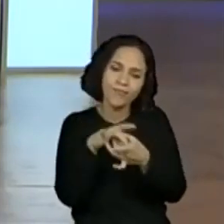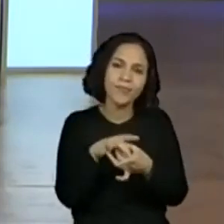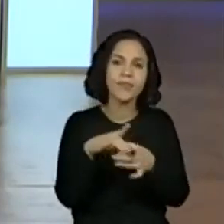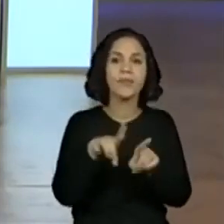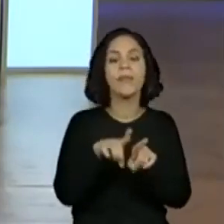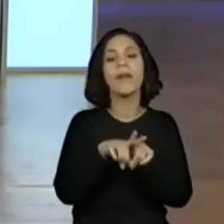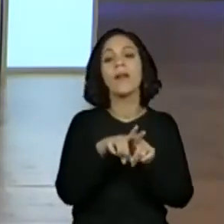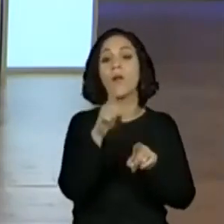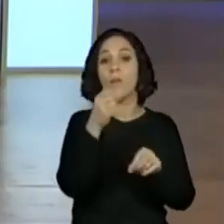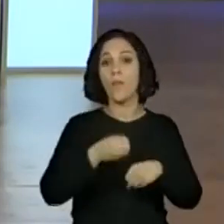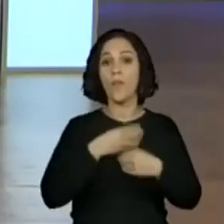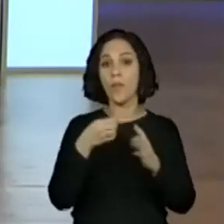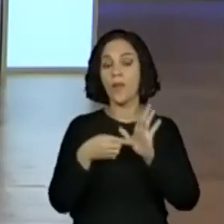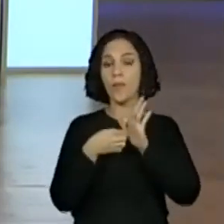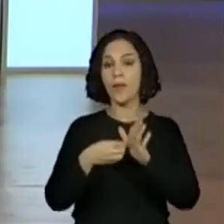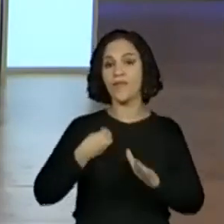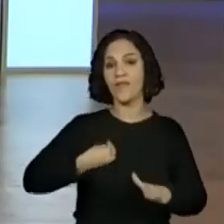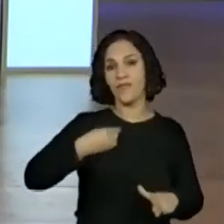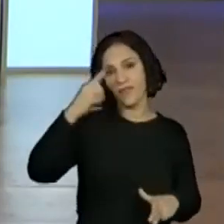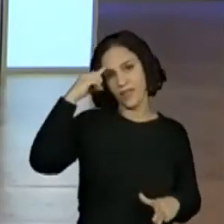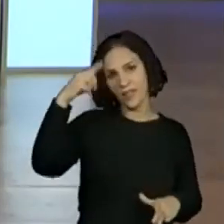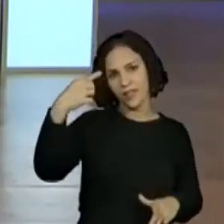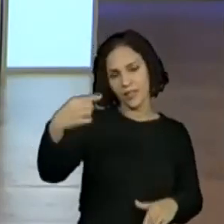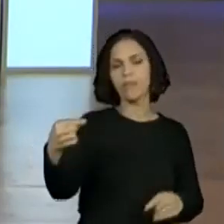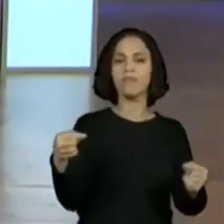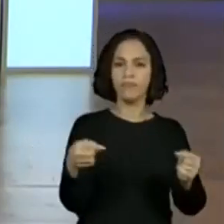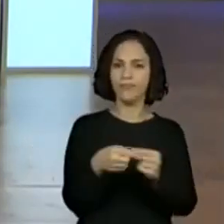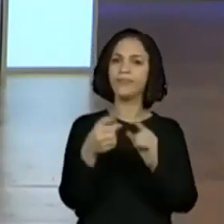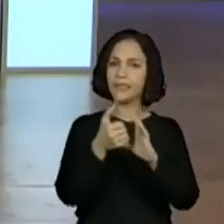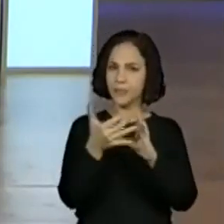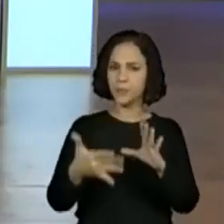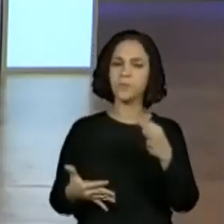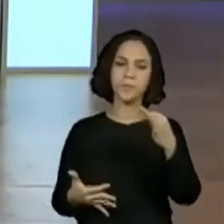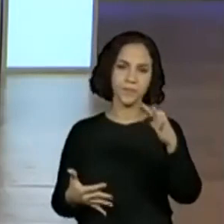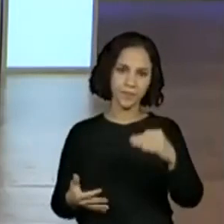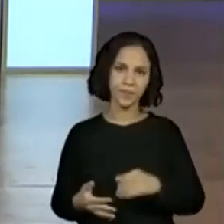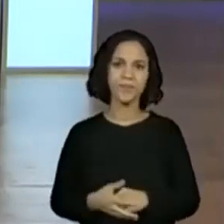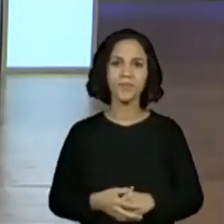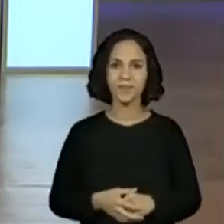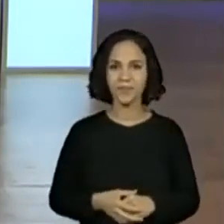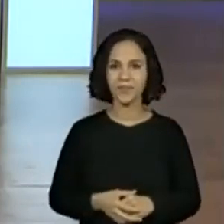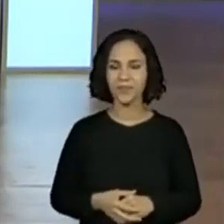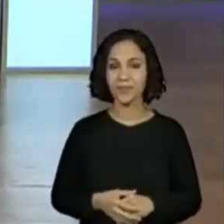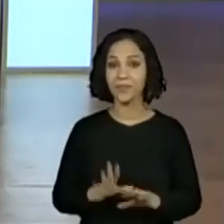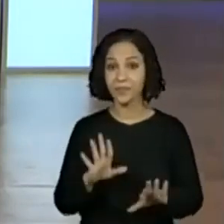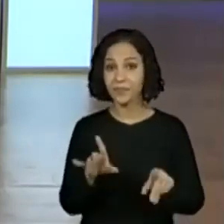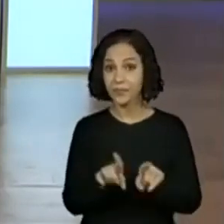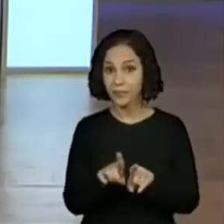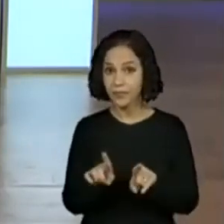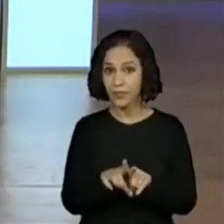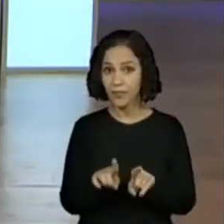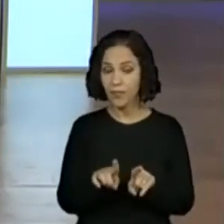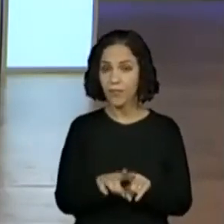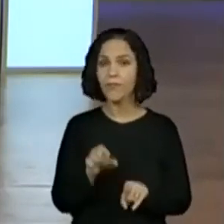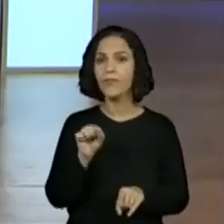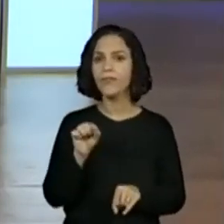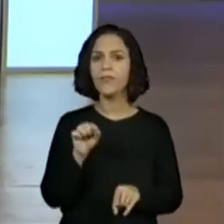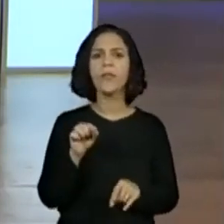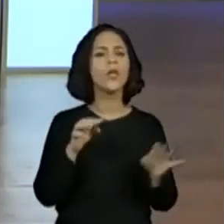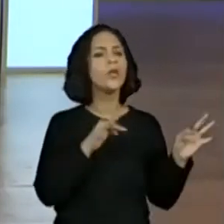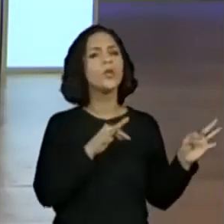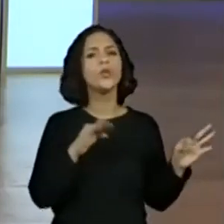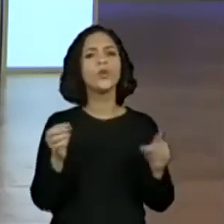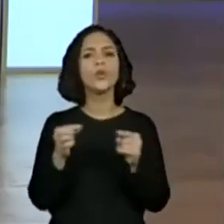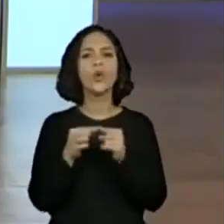aparece em muitos poemas, tudo isso faz parte das nossas características. Isso também, tudo faz parte da